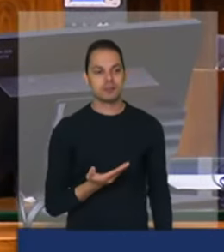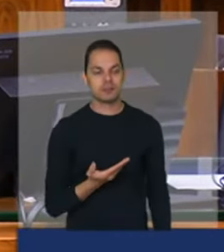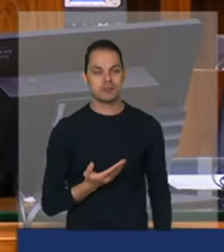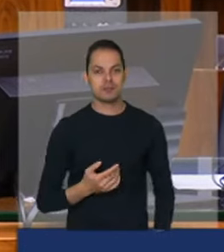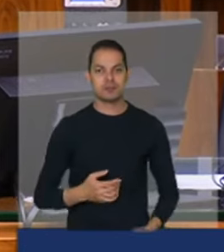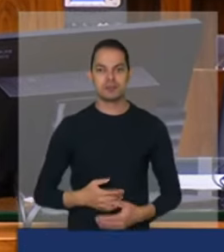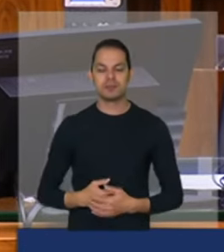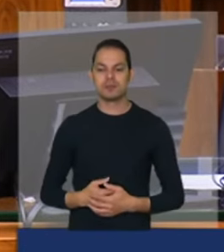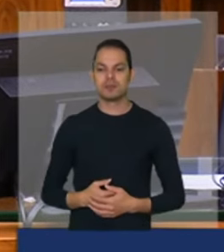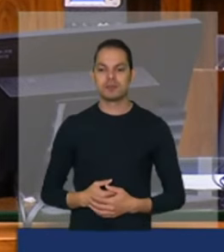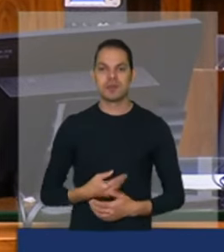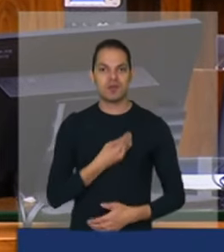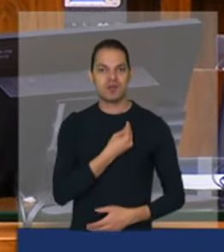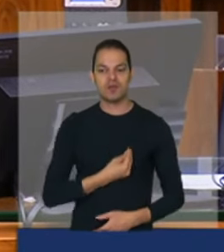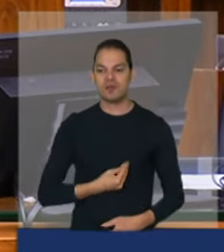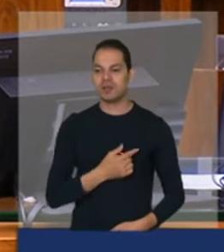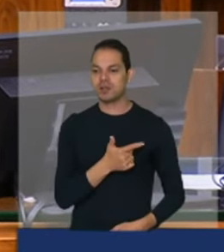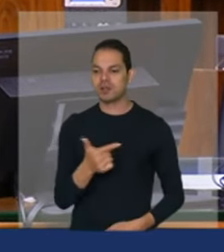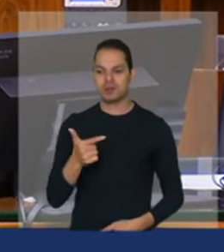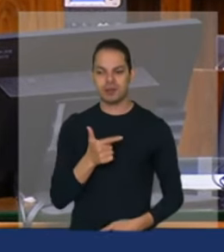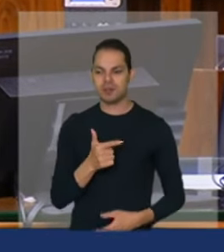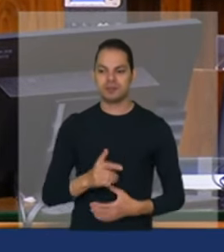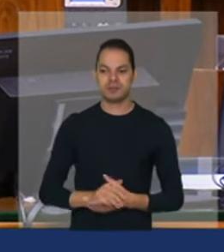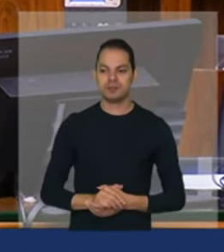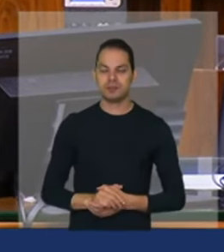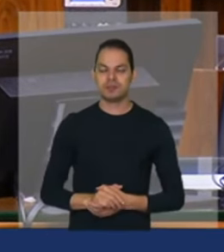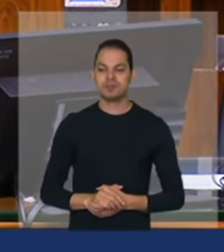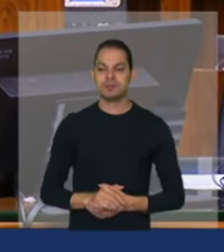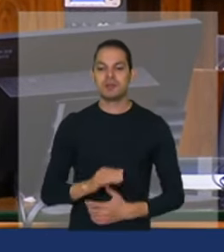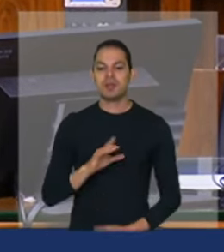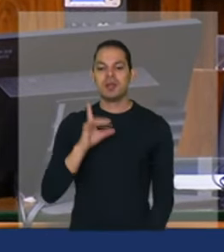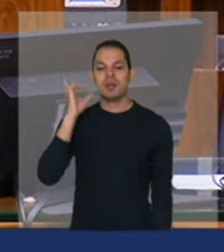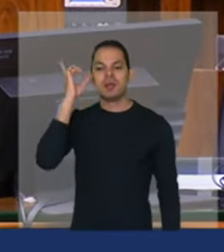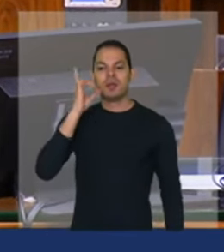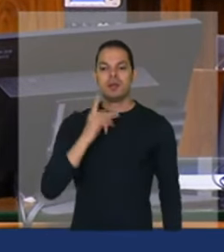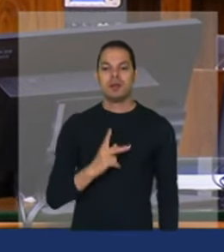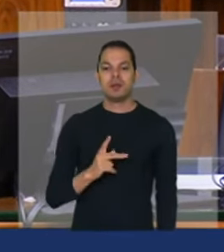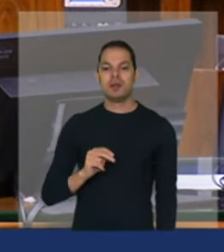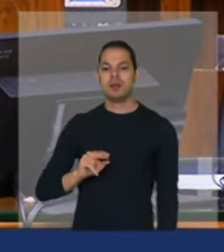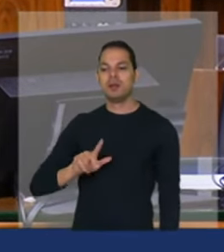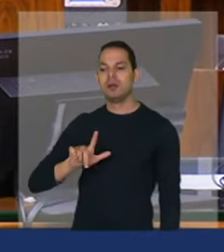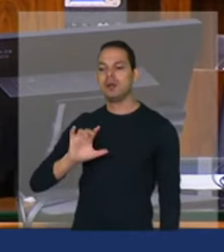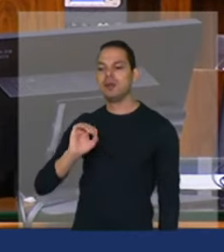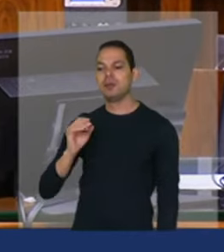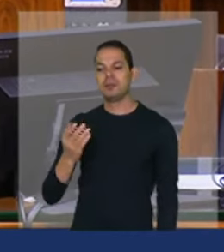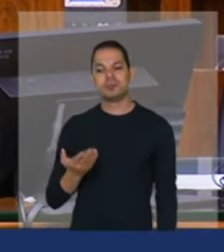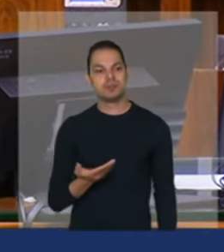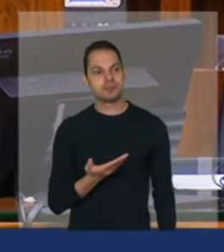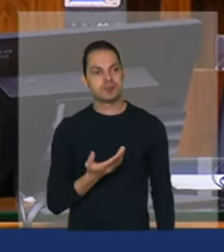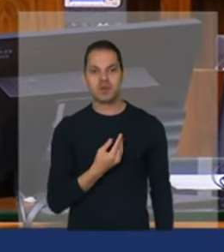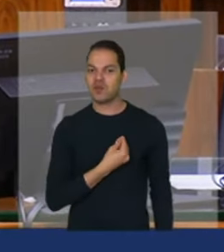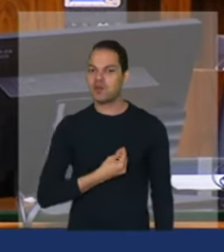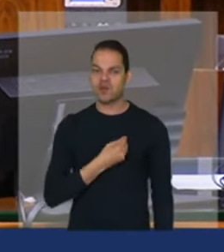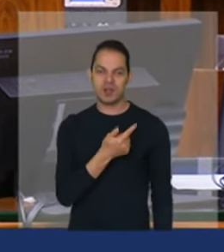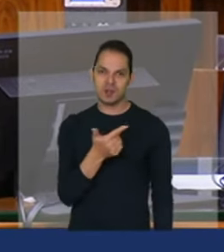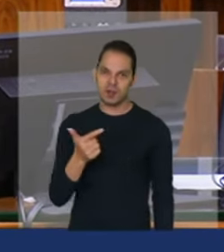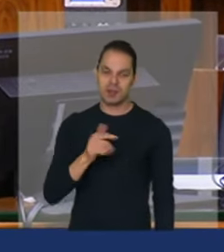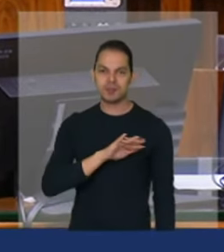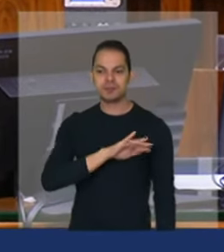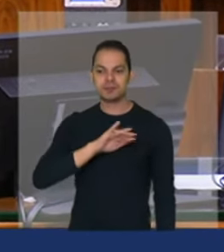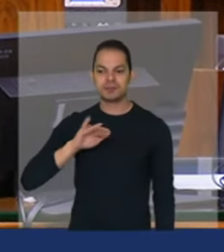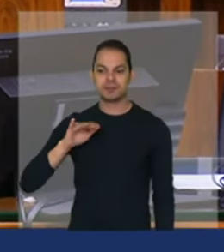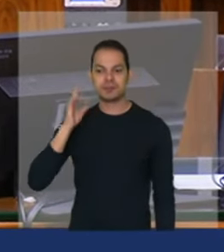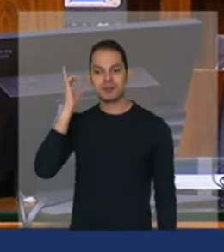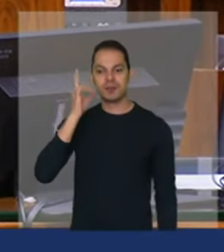não está na sala deputado Paulo Guedes também não deputado João